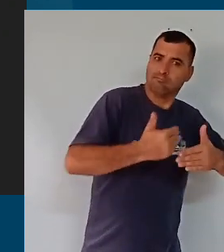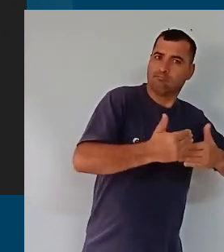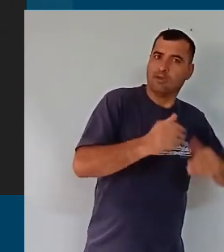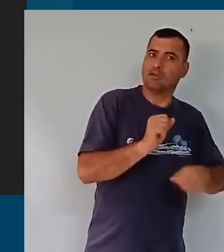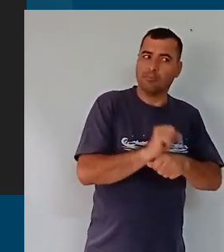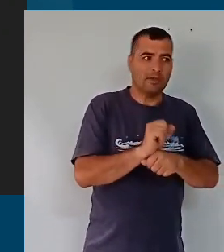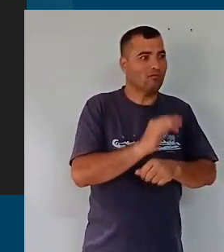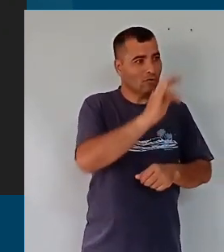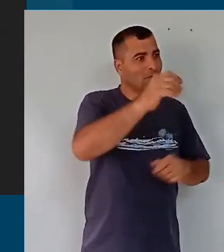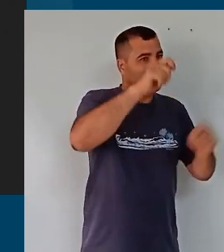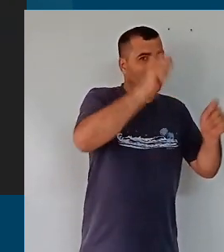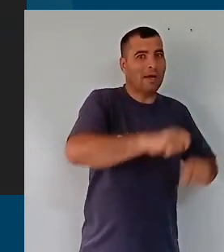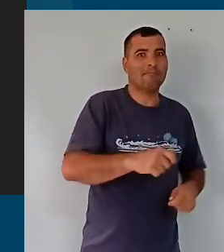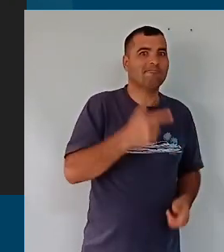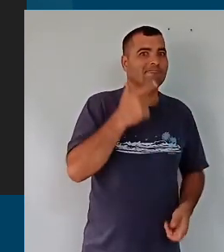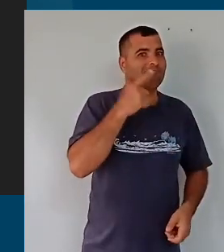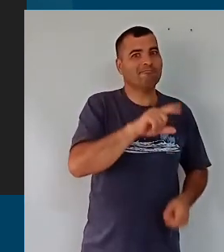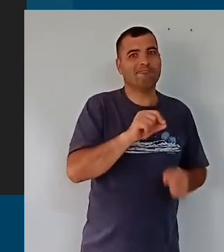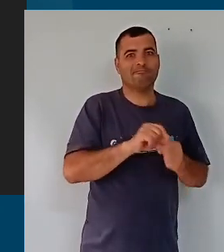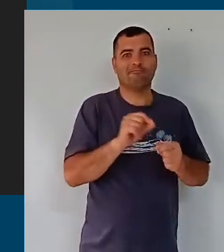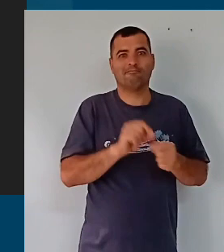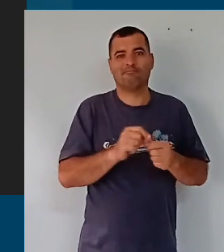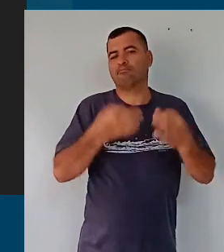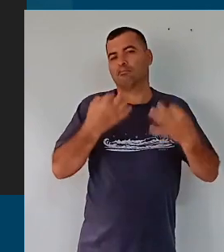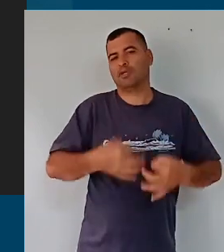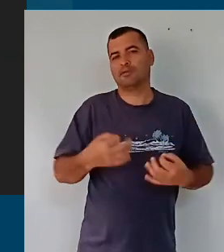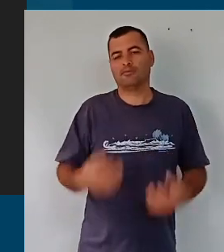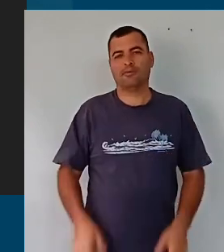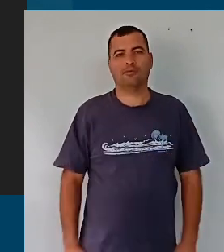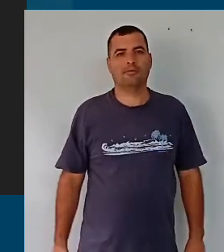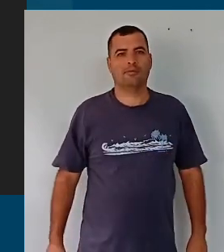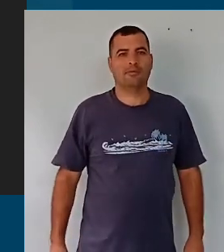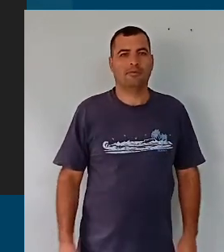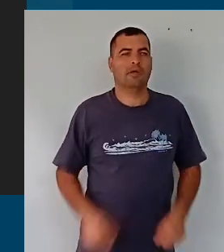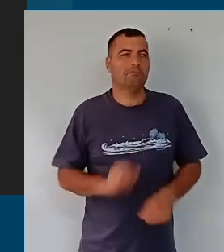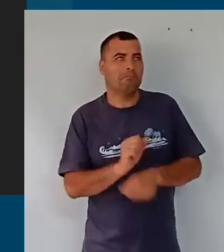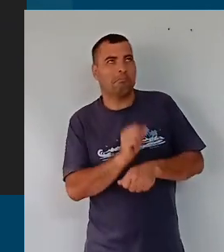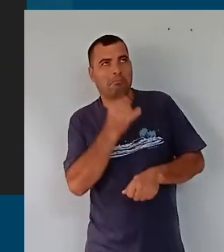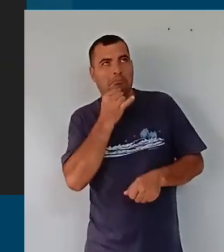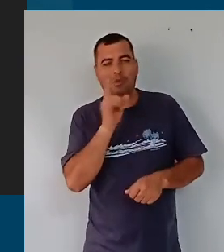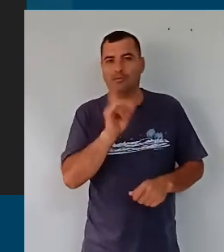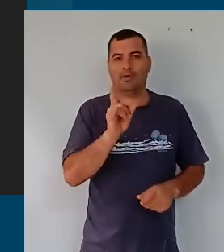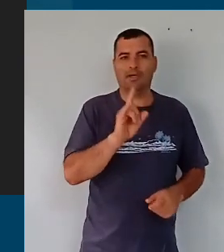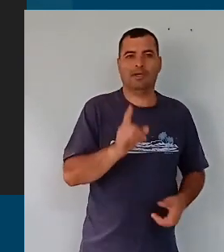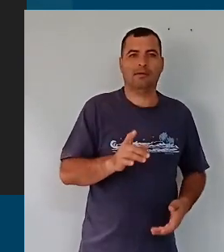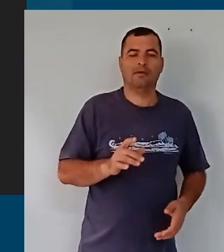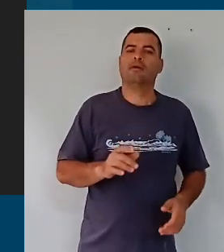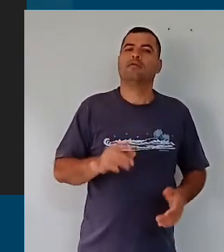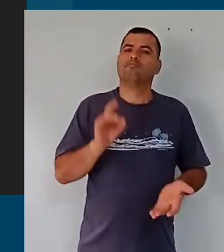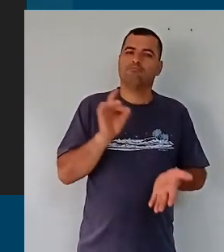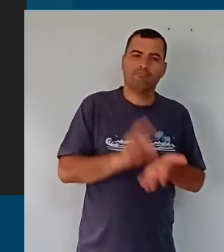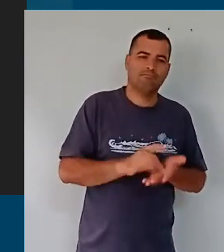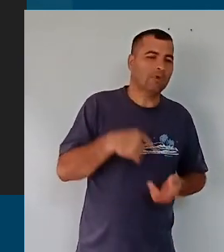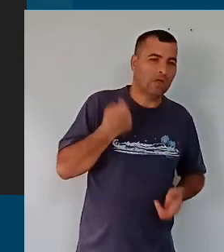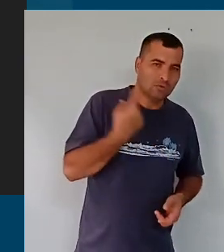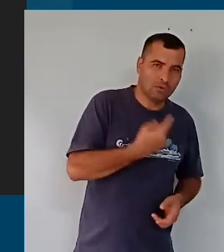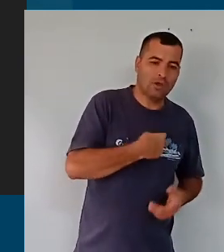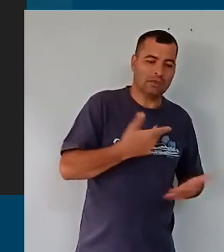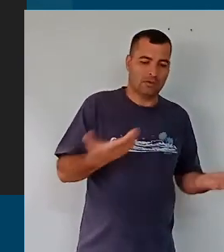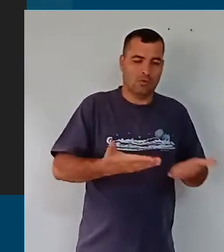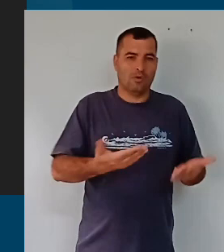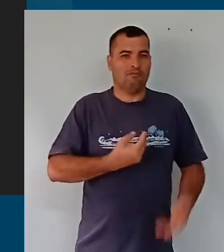novas possibilidades, esperançar cumprimentos de paradigmas que já não mais se adequam às nossas